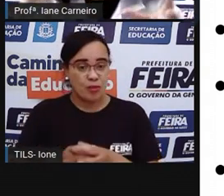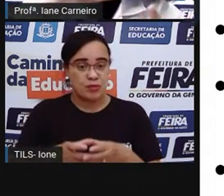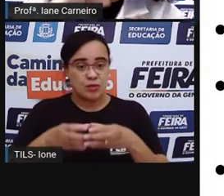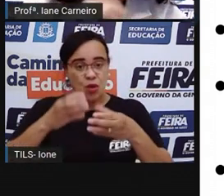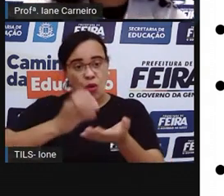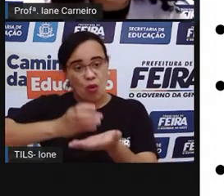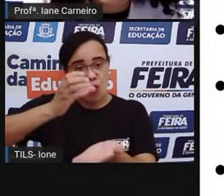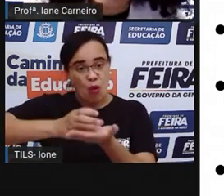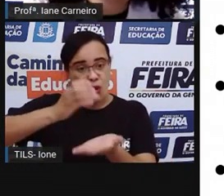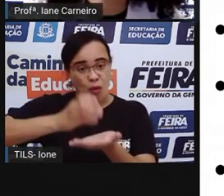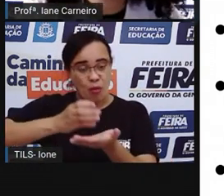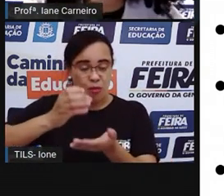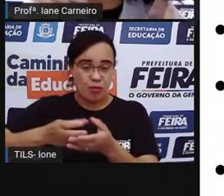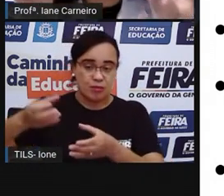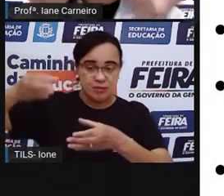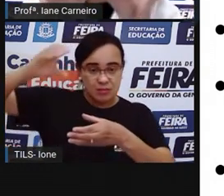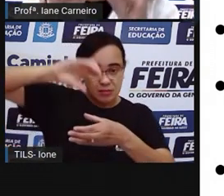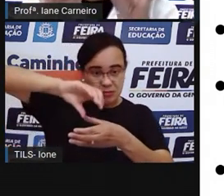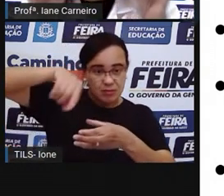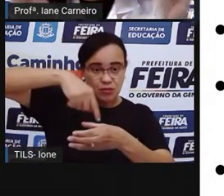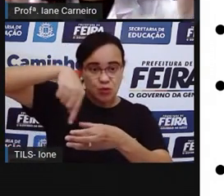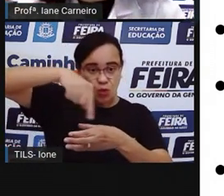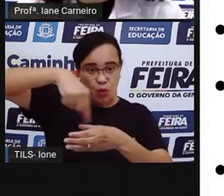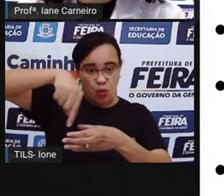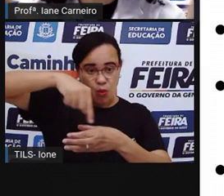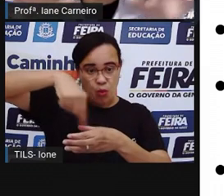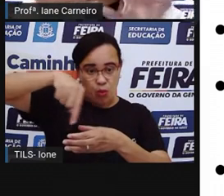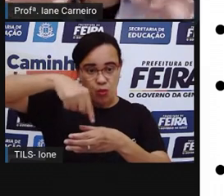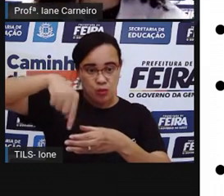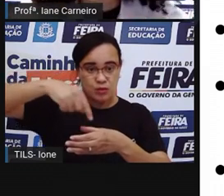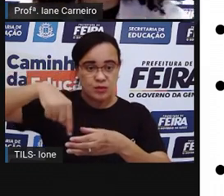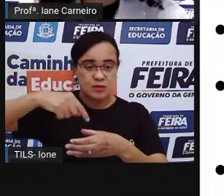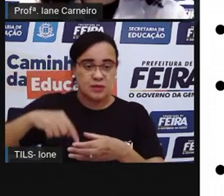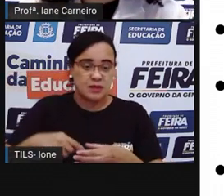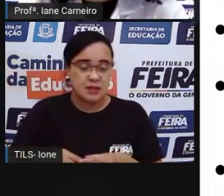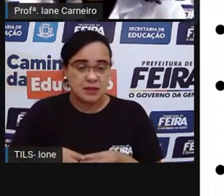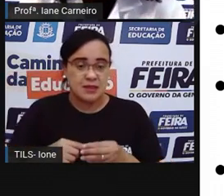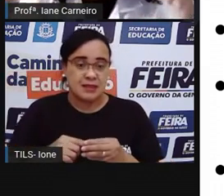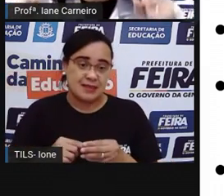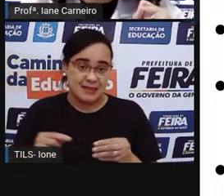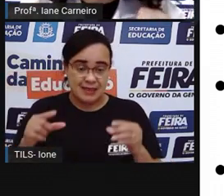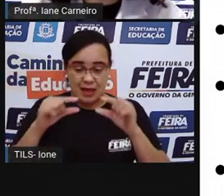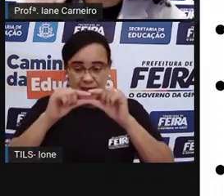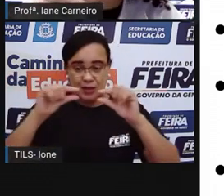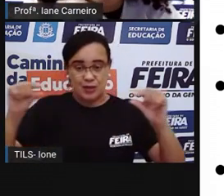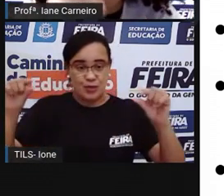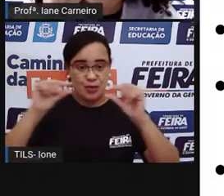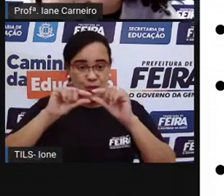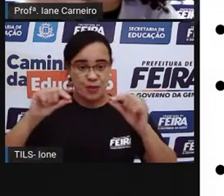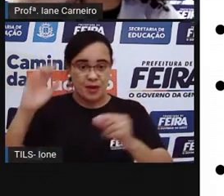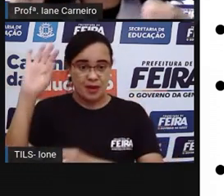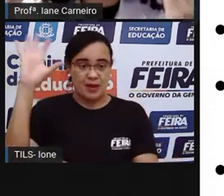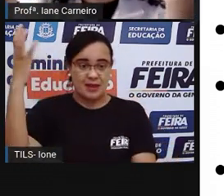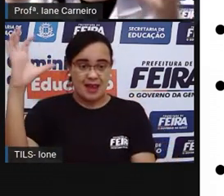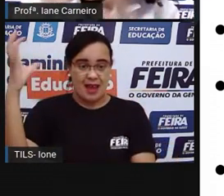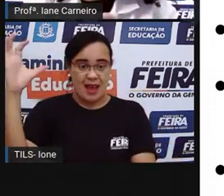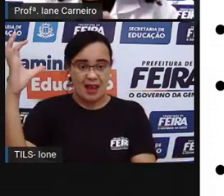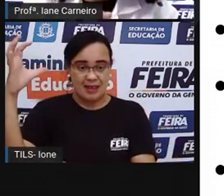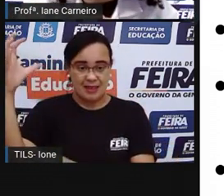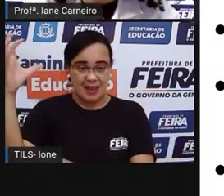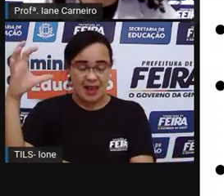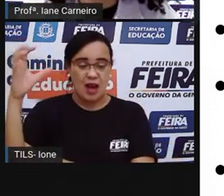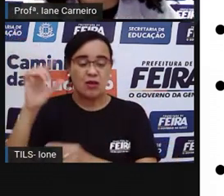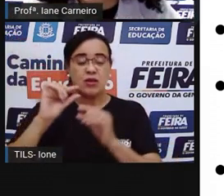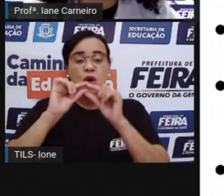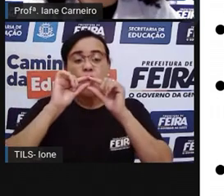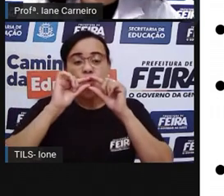mamãe da Pró colocava um pouquinho de sabão e a Pró pegava o cano, né? O talo do pé de mamão. E aí a Pró fazia o canudo com